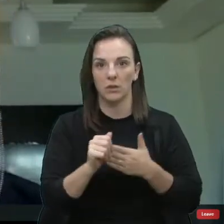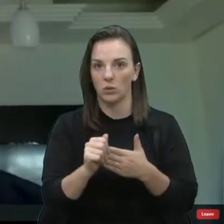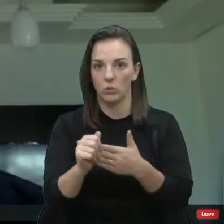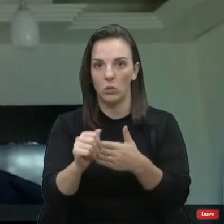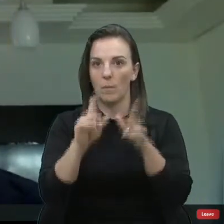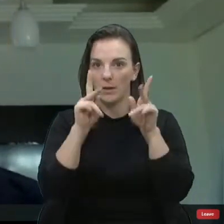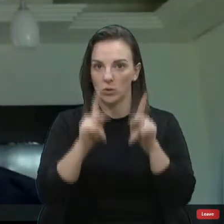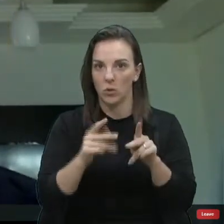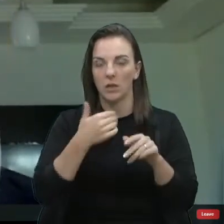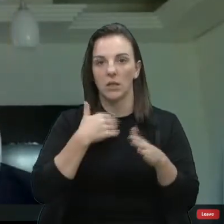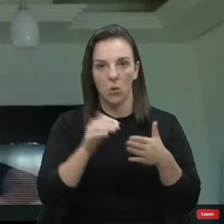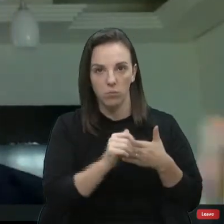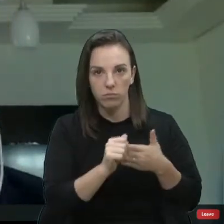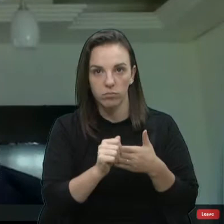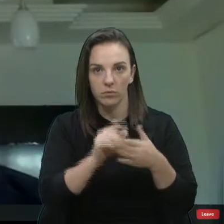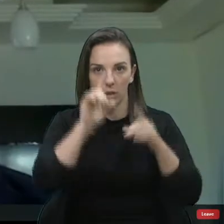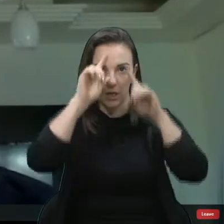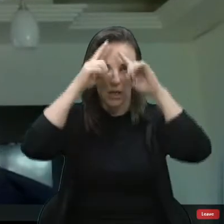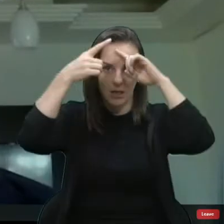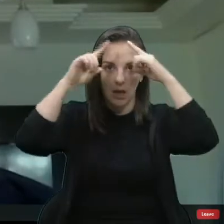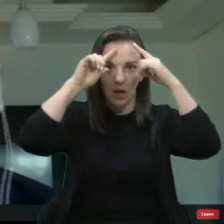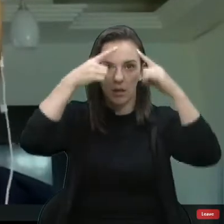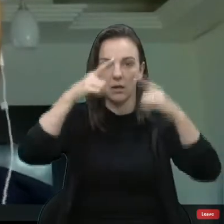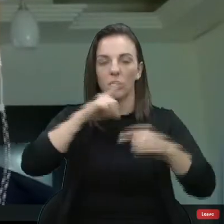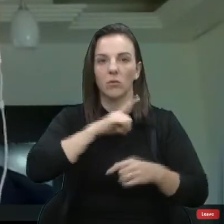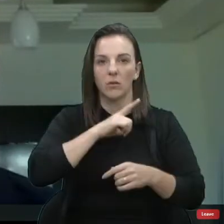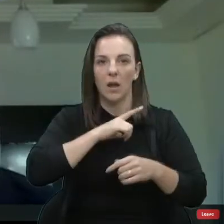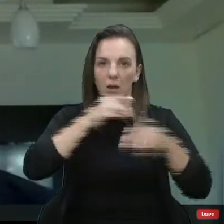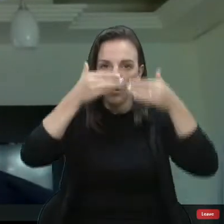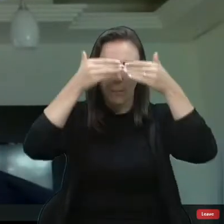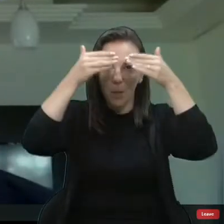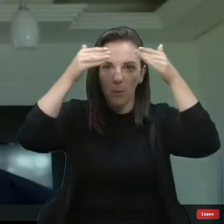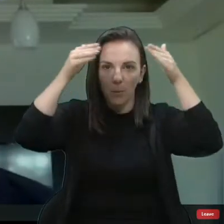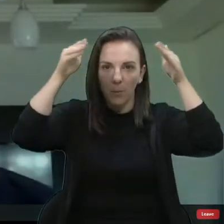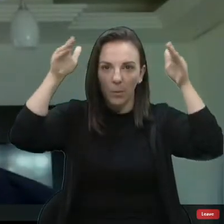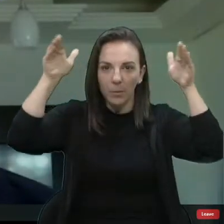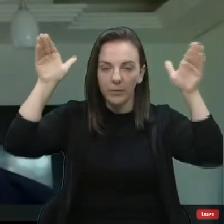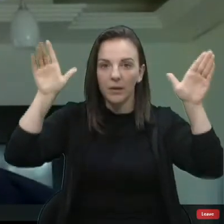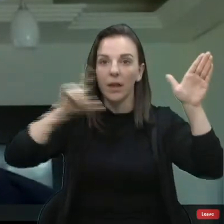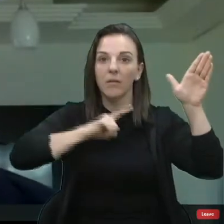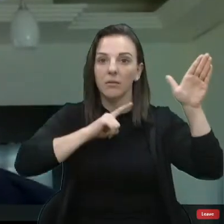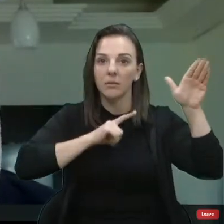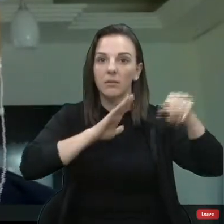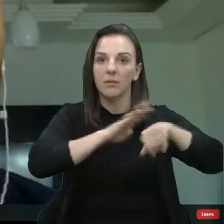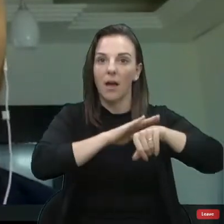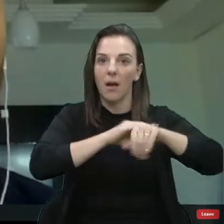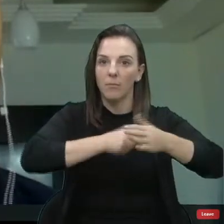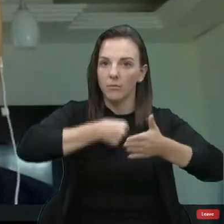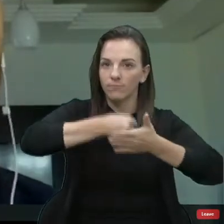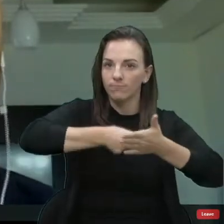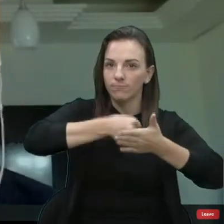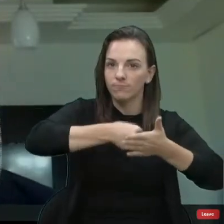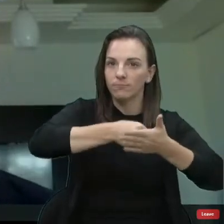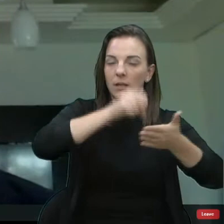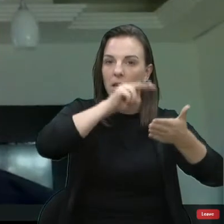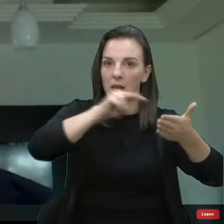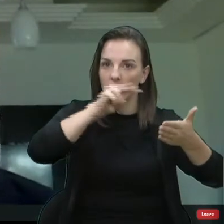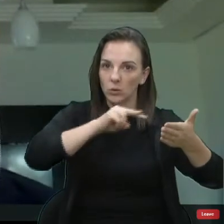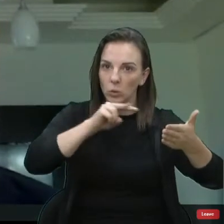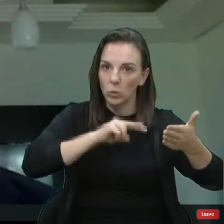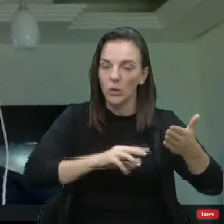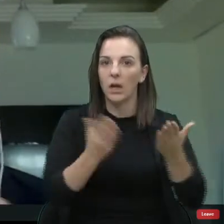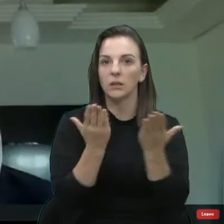ideias, né? Eu tenho um amplo... Eu me dediquei muito tempo nos últimos meses a leitura, estudos, para